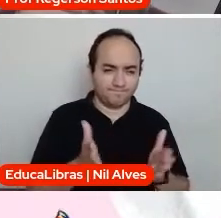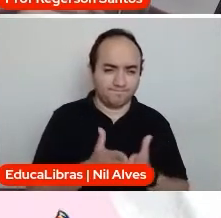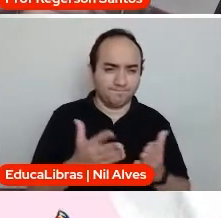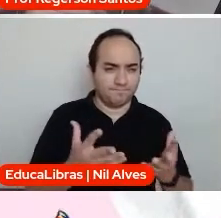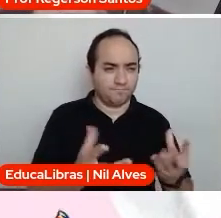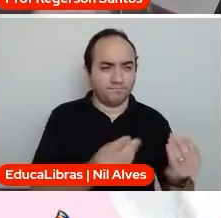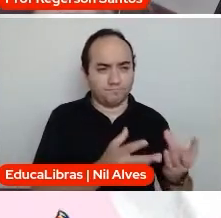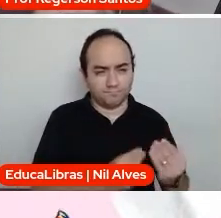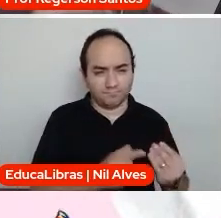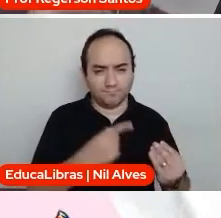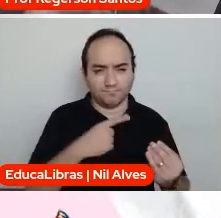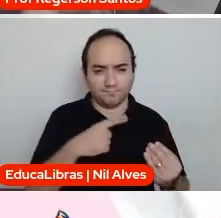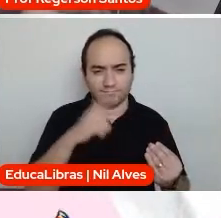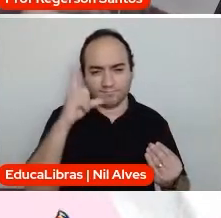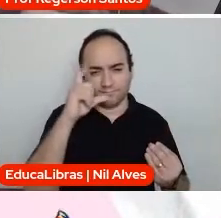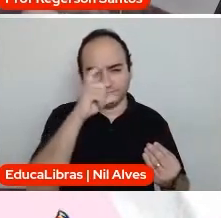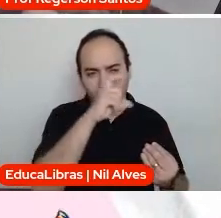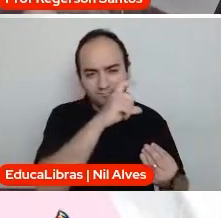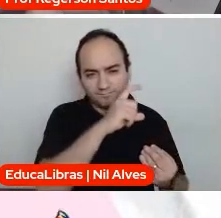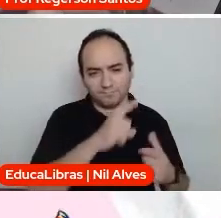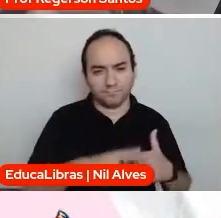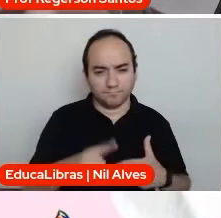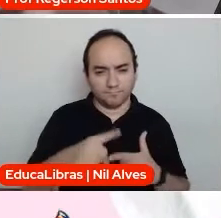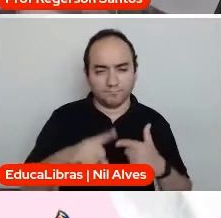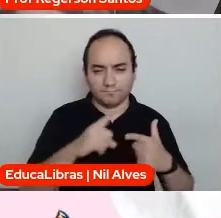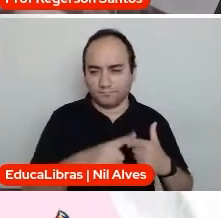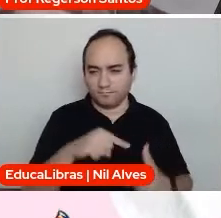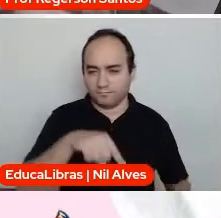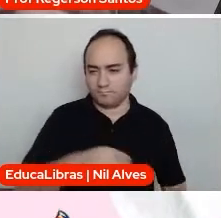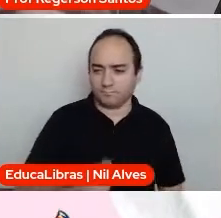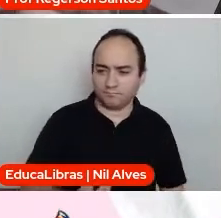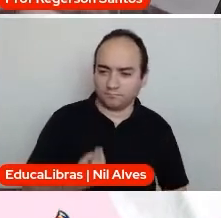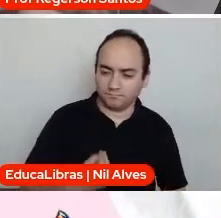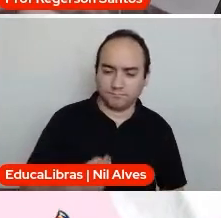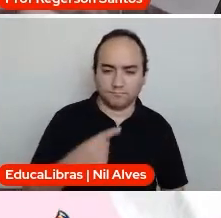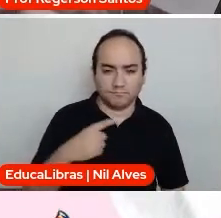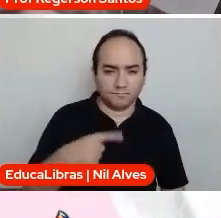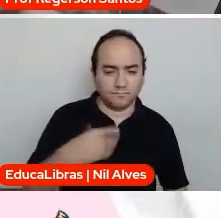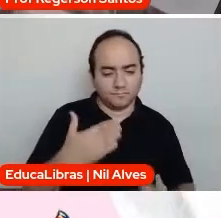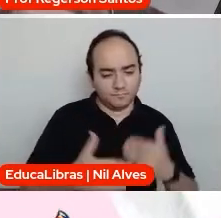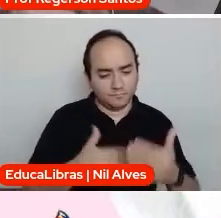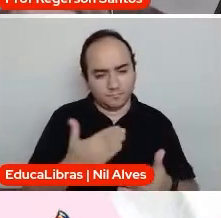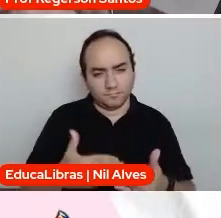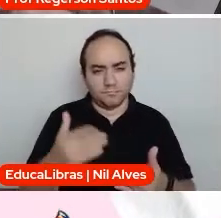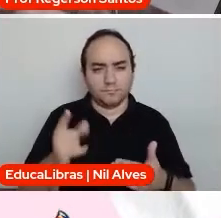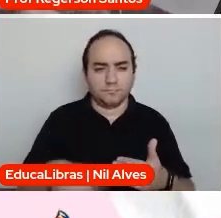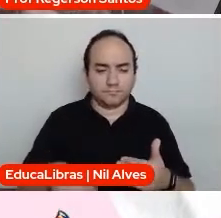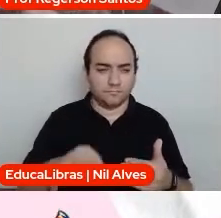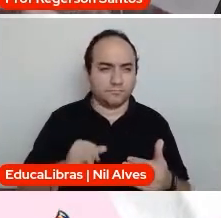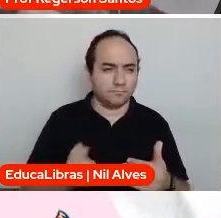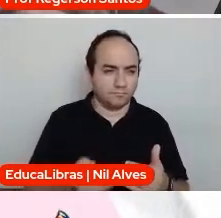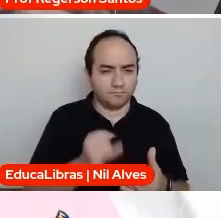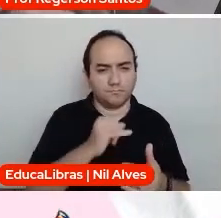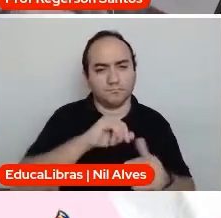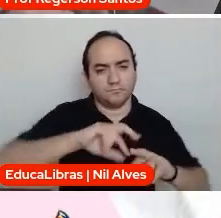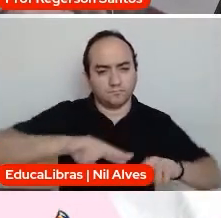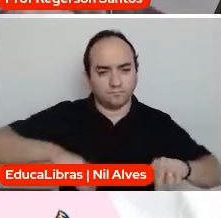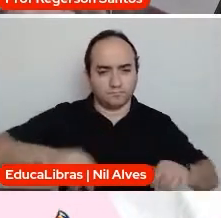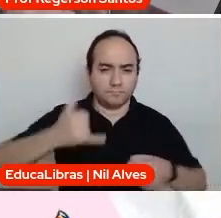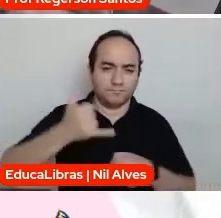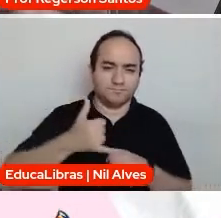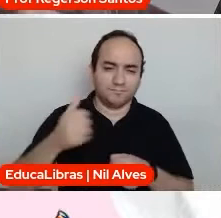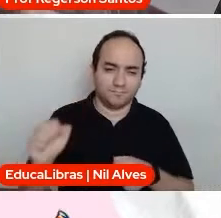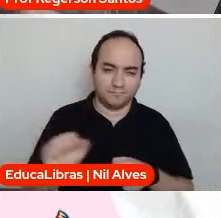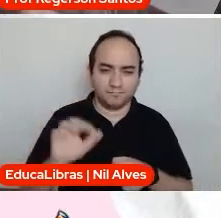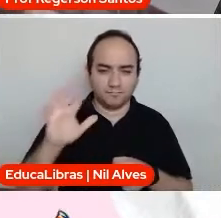em que as condições têm sido cada vez mais difíceis, né? Com os processos de inflacionários, com o preço dos combustíveis,